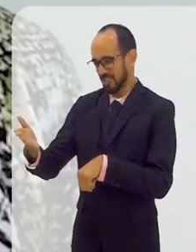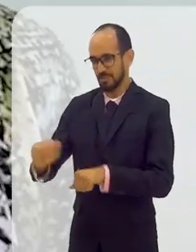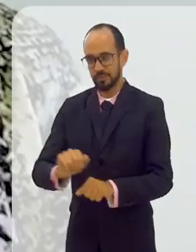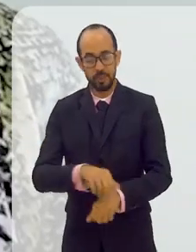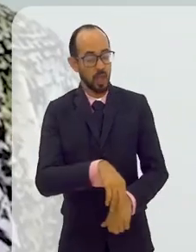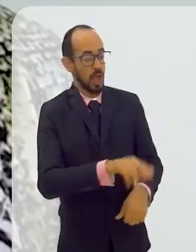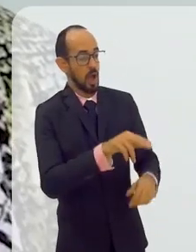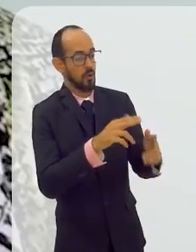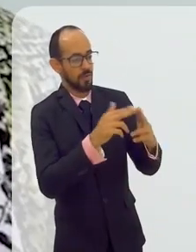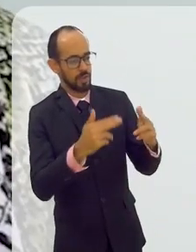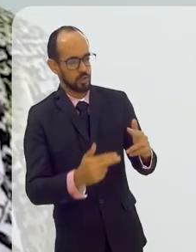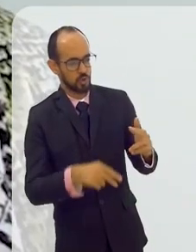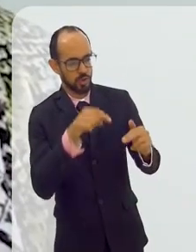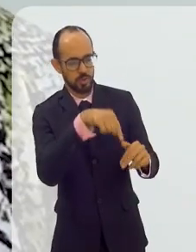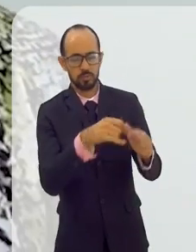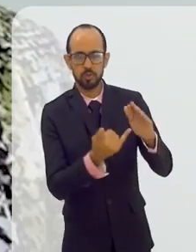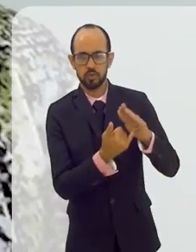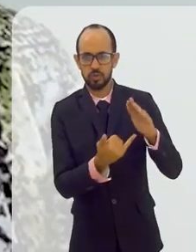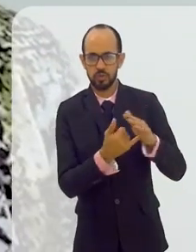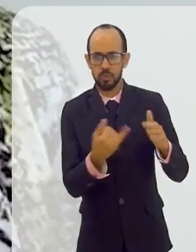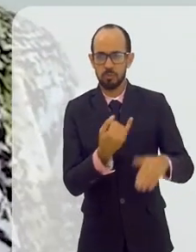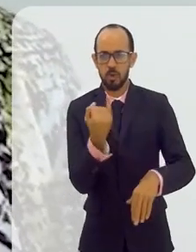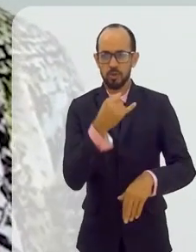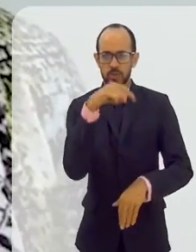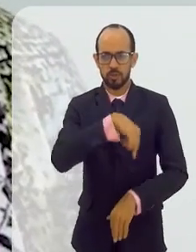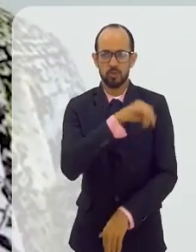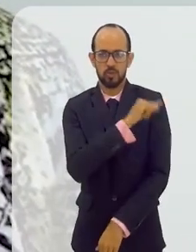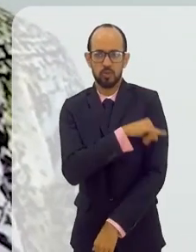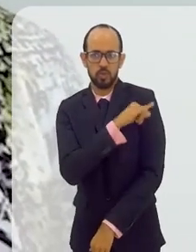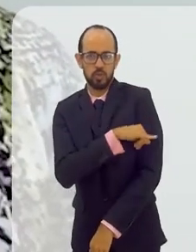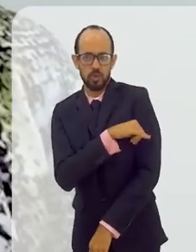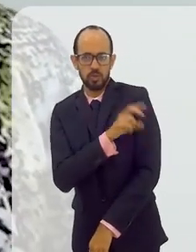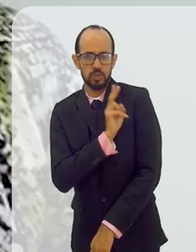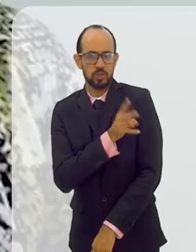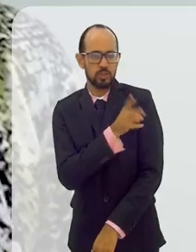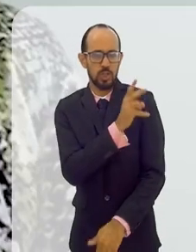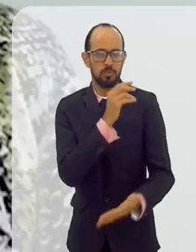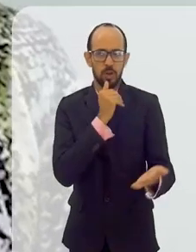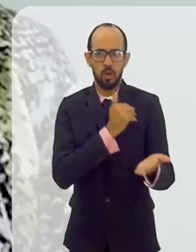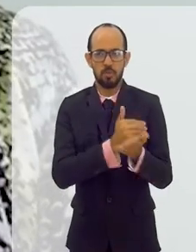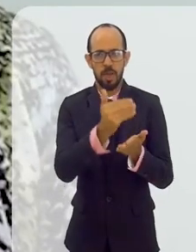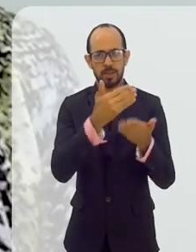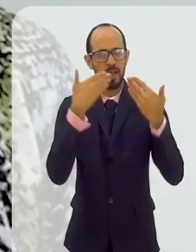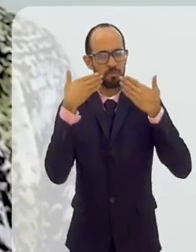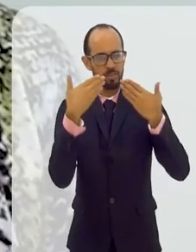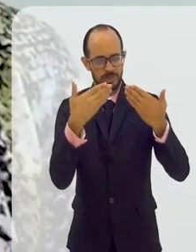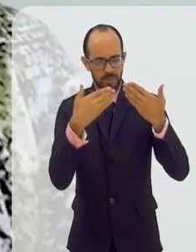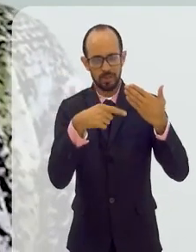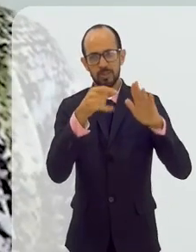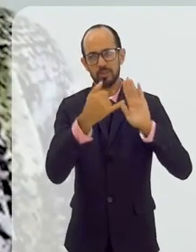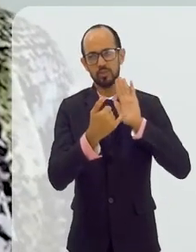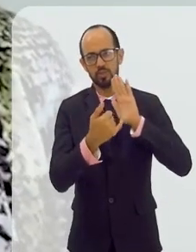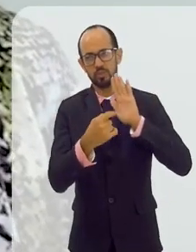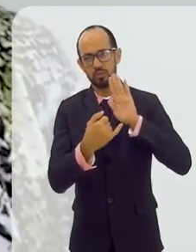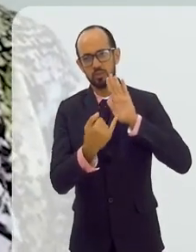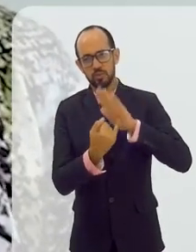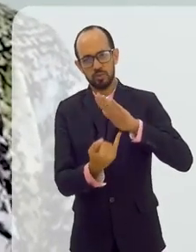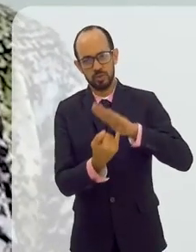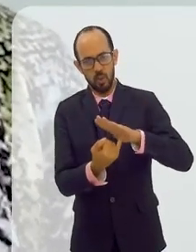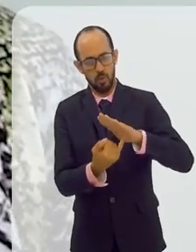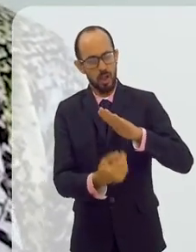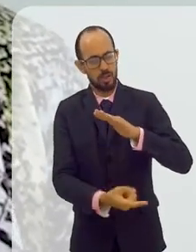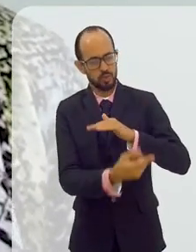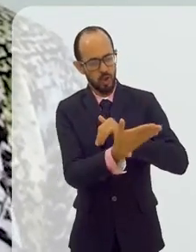é uma instituição importante aqui no Rio de Janeiro, a gente sempre inicia todas as nossas agendas apresentando a instituição. A senhora pode fazer um